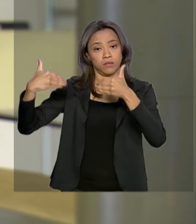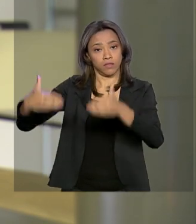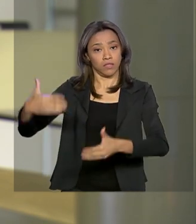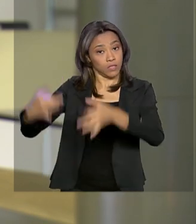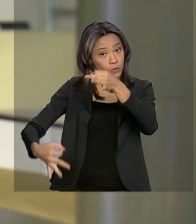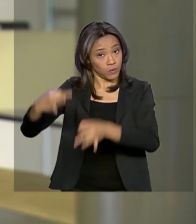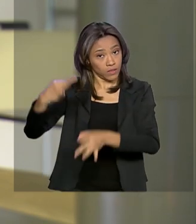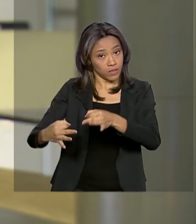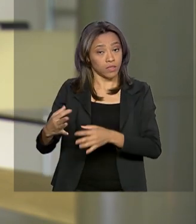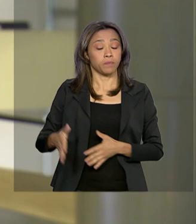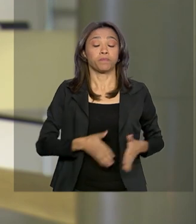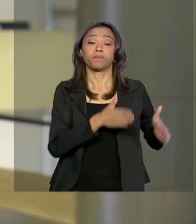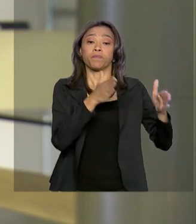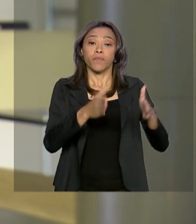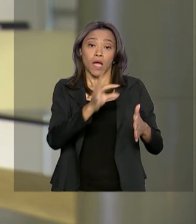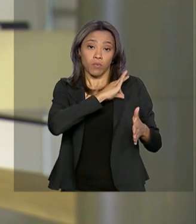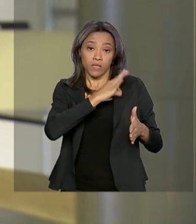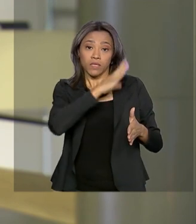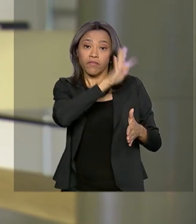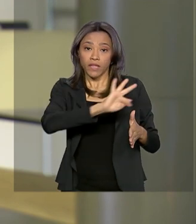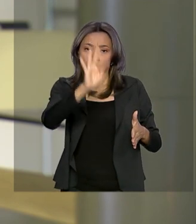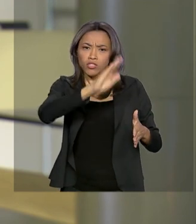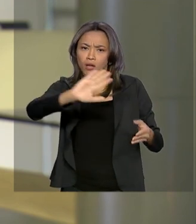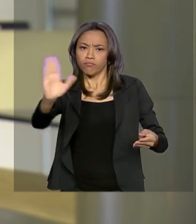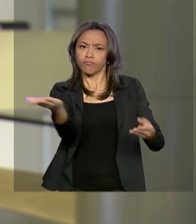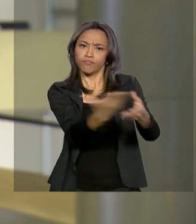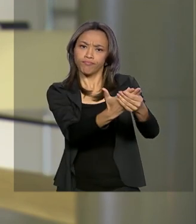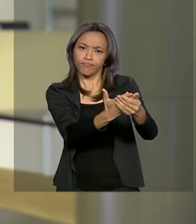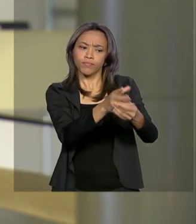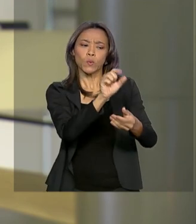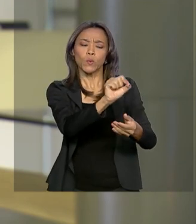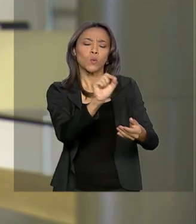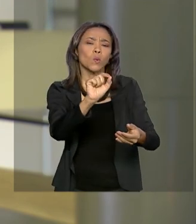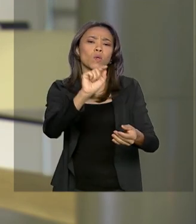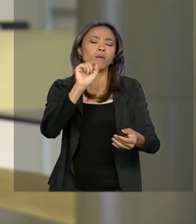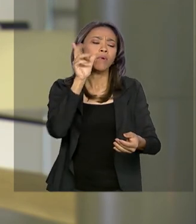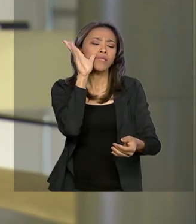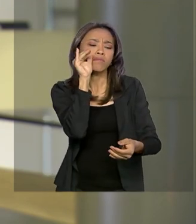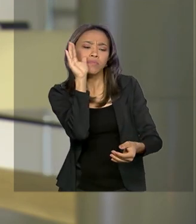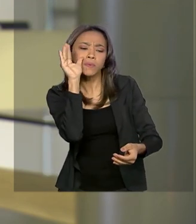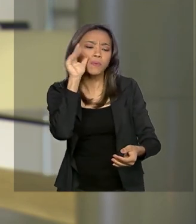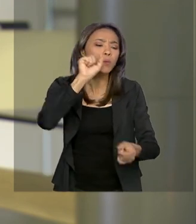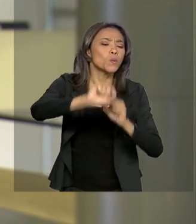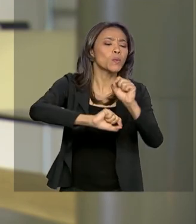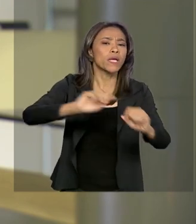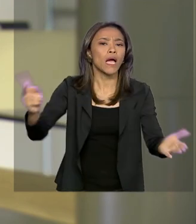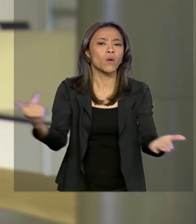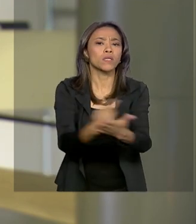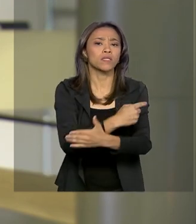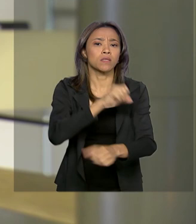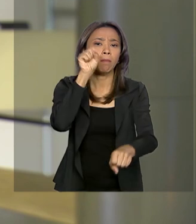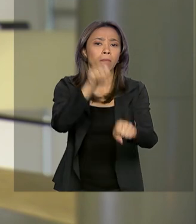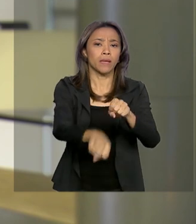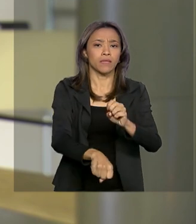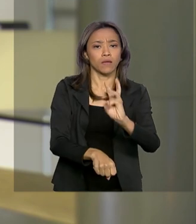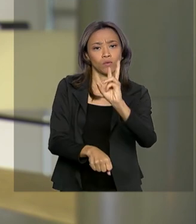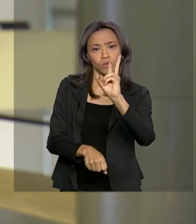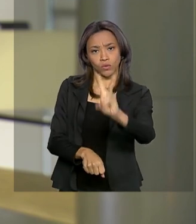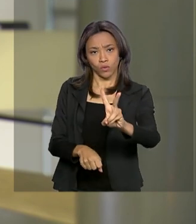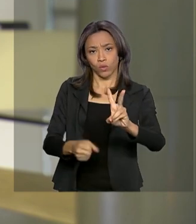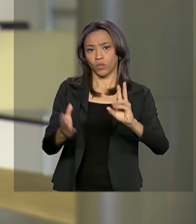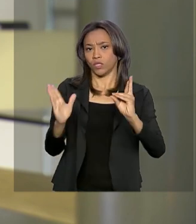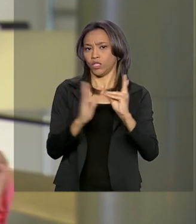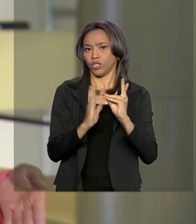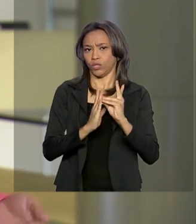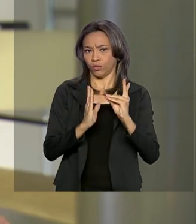Federal já havia instaurado inquérito policial no último sábado para apurar as circunstâncias da morte de dois índios guajajaras e